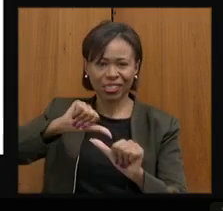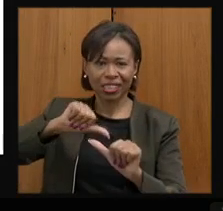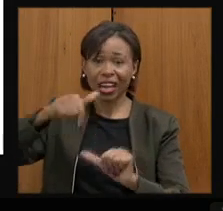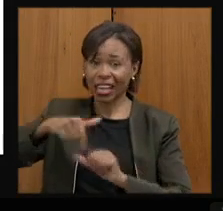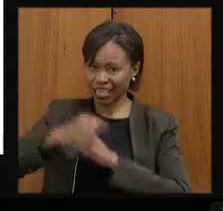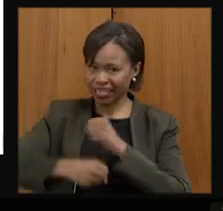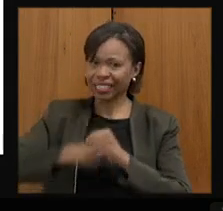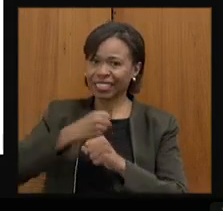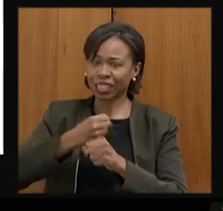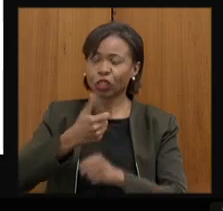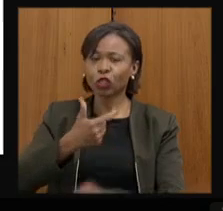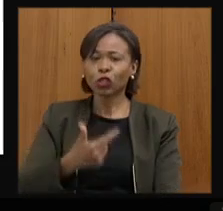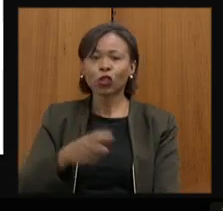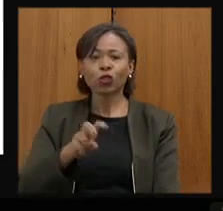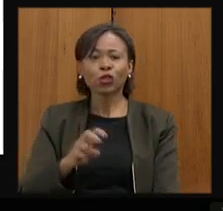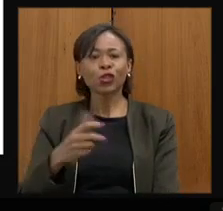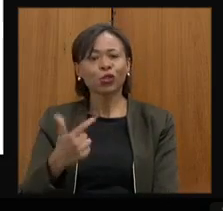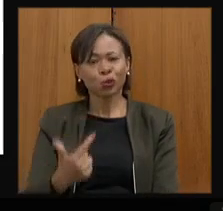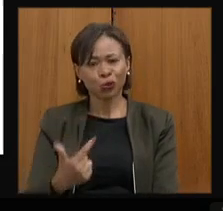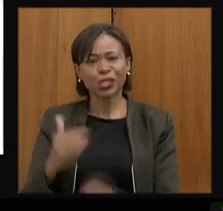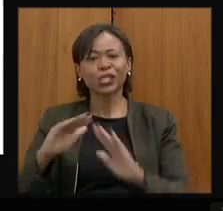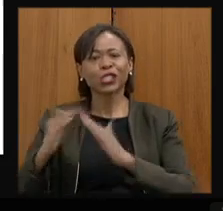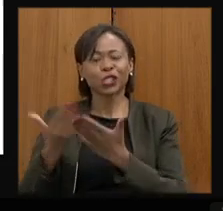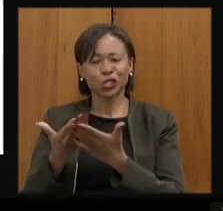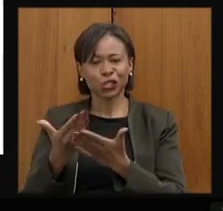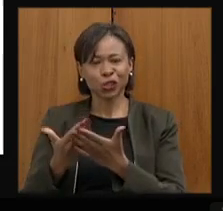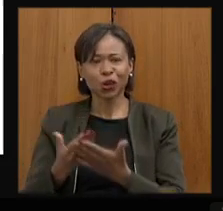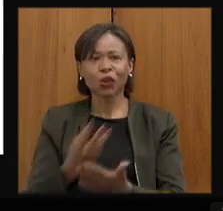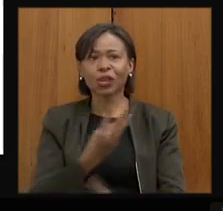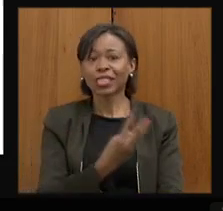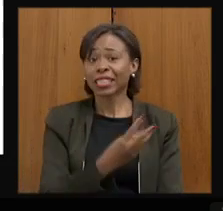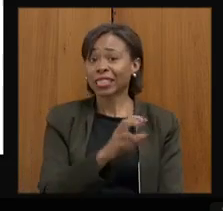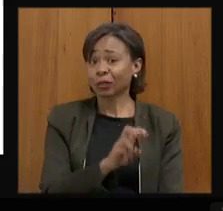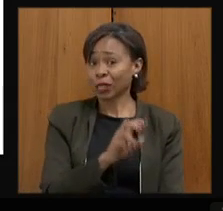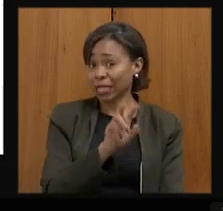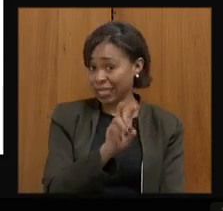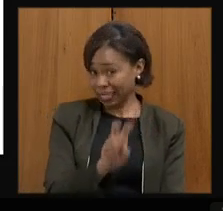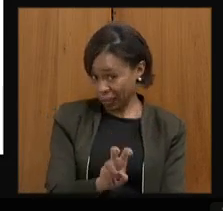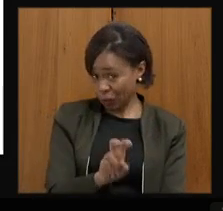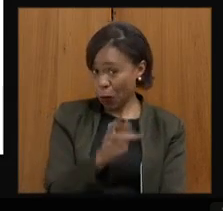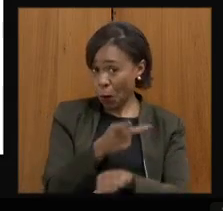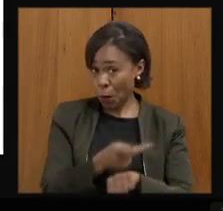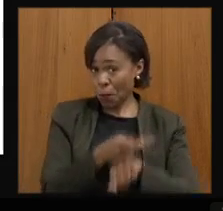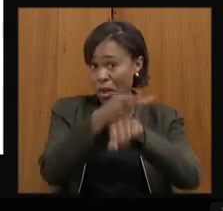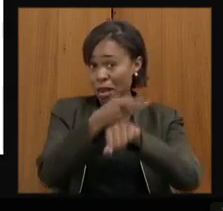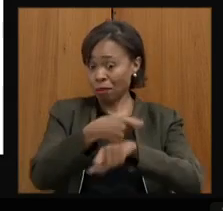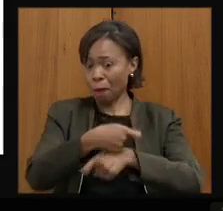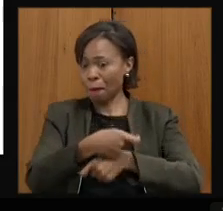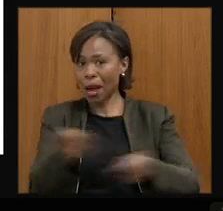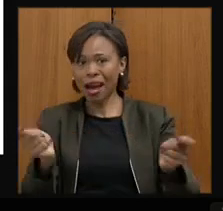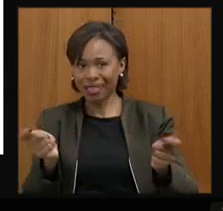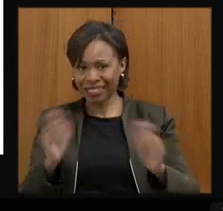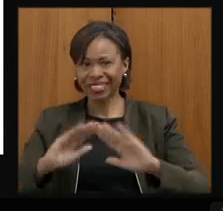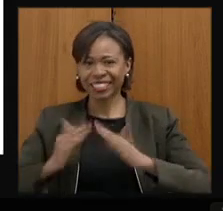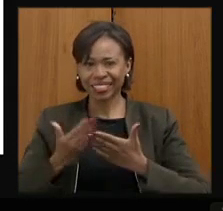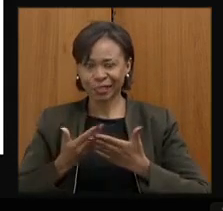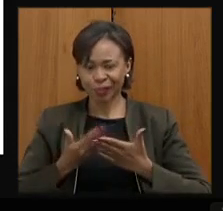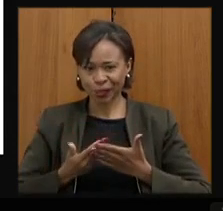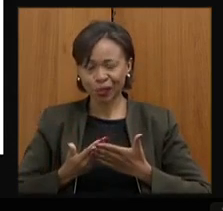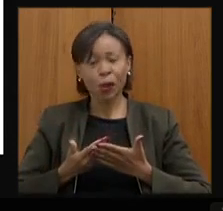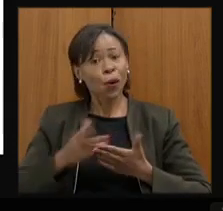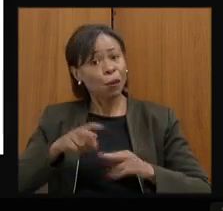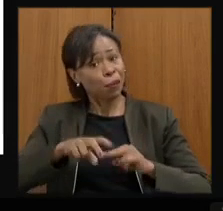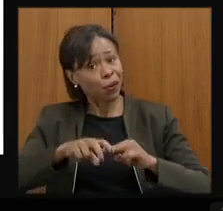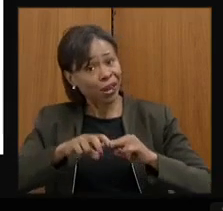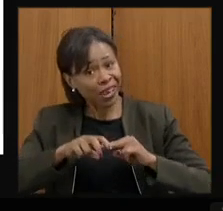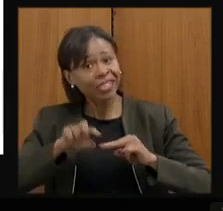252 escolas com 355 prêmios já distribuídos pelo fato desse engajamento,